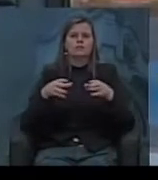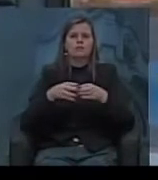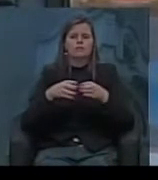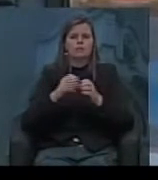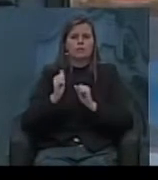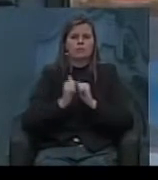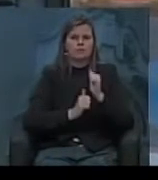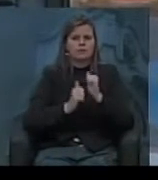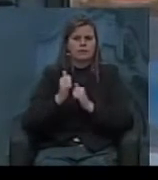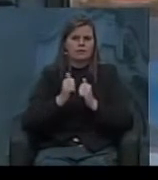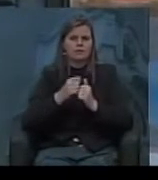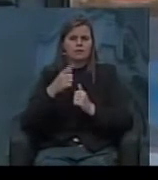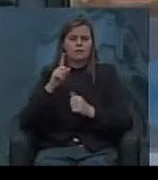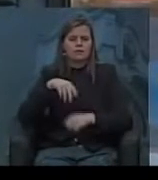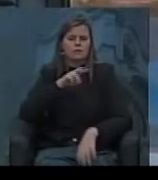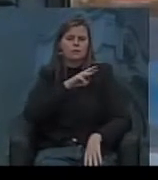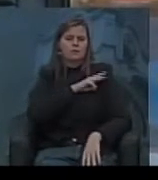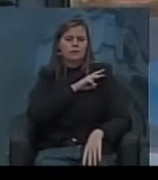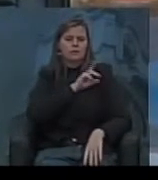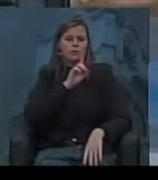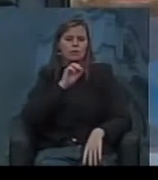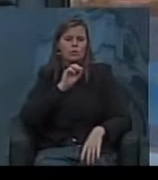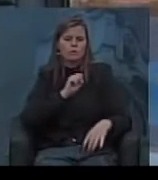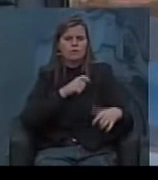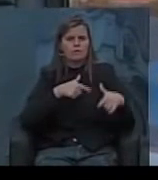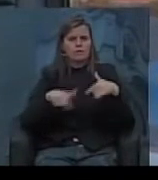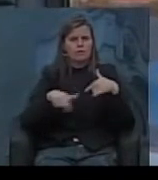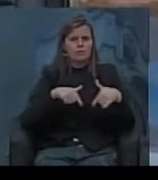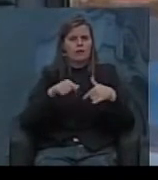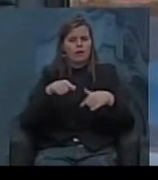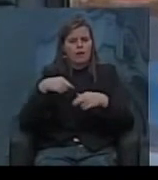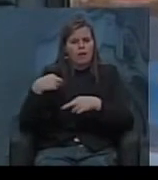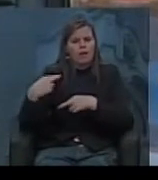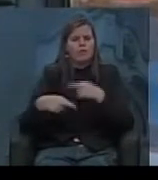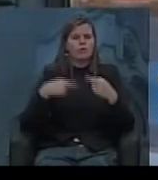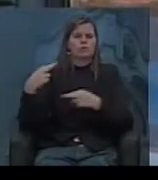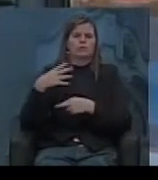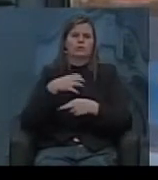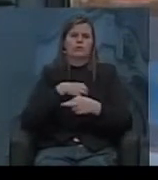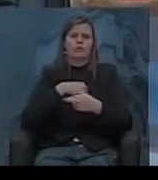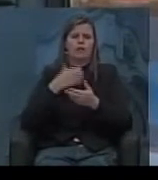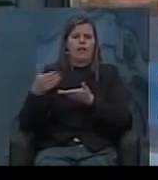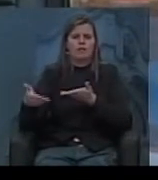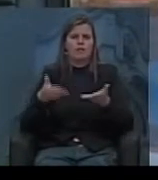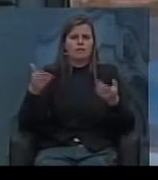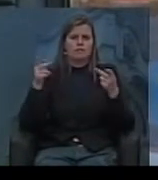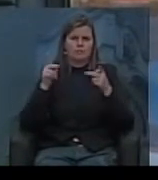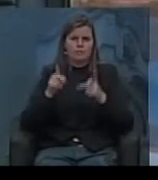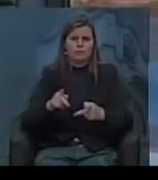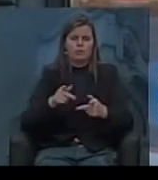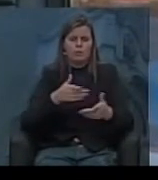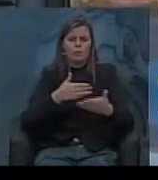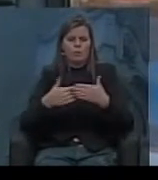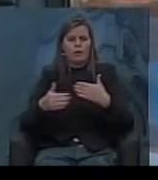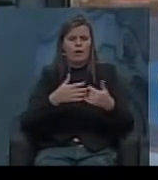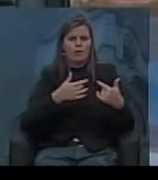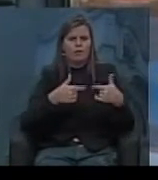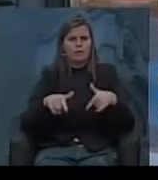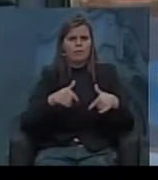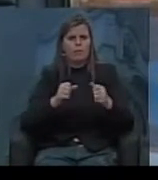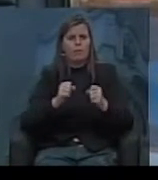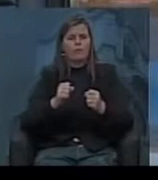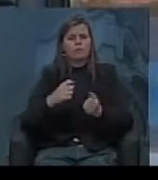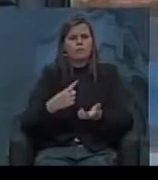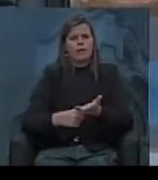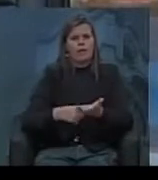empresarial de ser o ministro dos trabalhadores porque ele revoluciona a forma de atender as pessoas ou seja qualquer trabalhador de repente podia